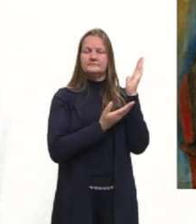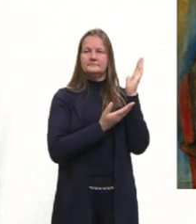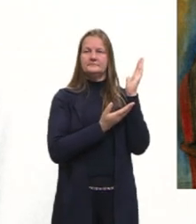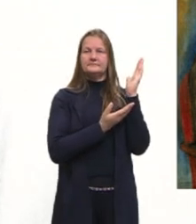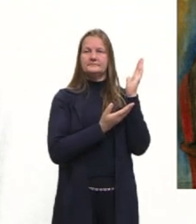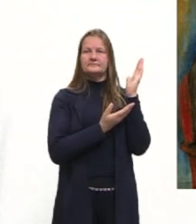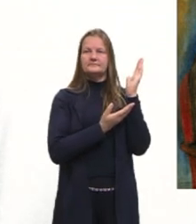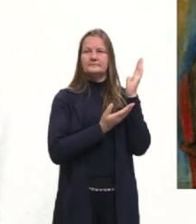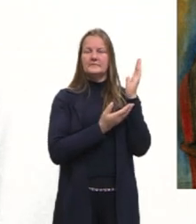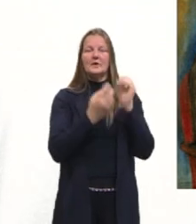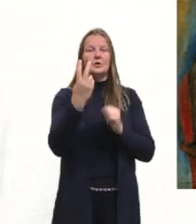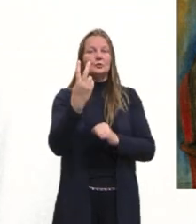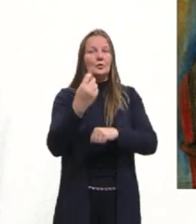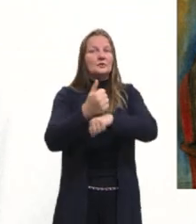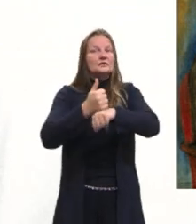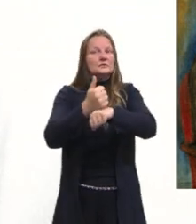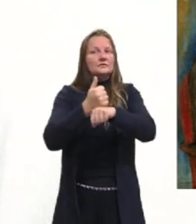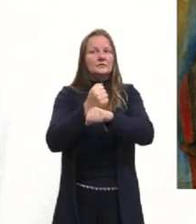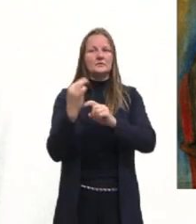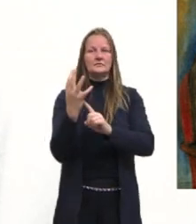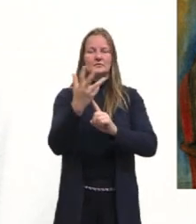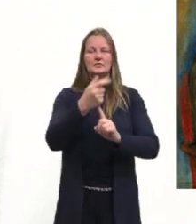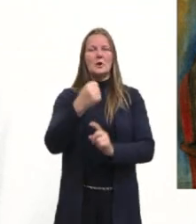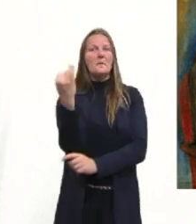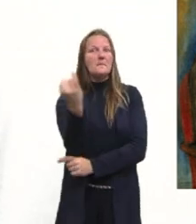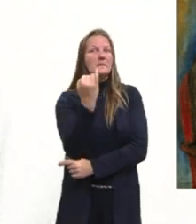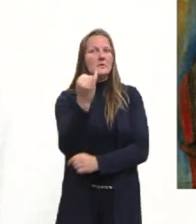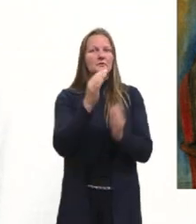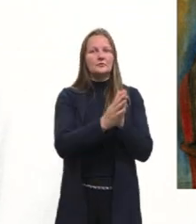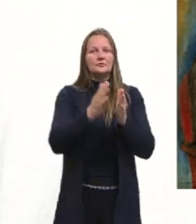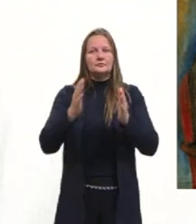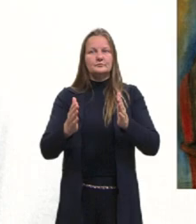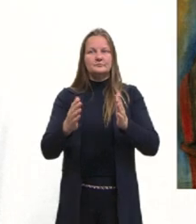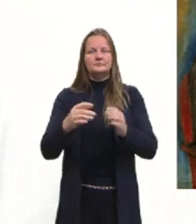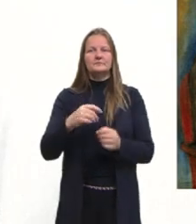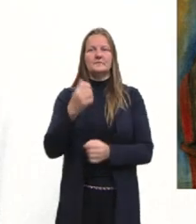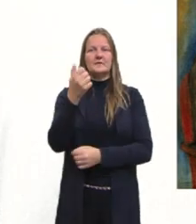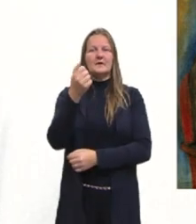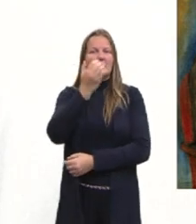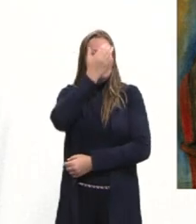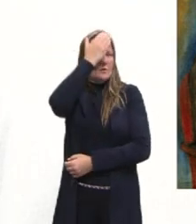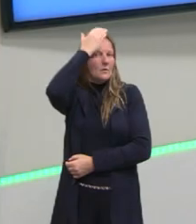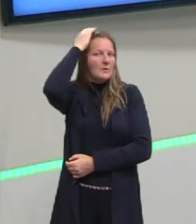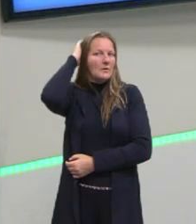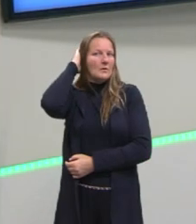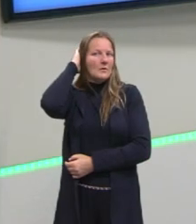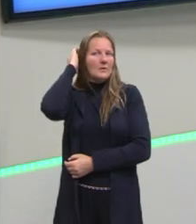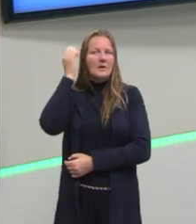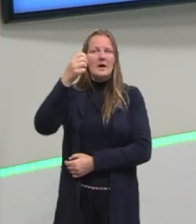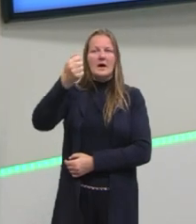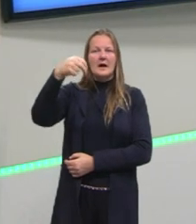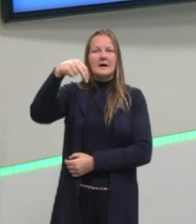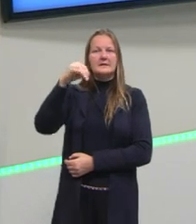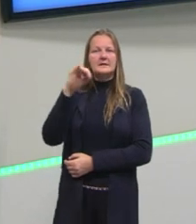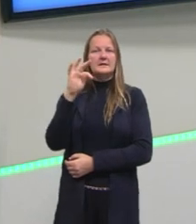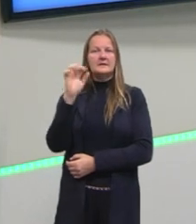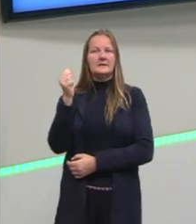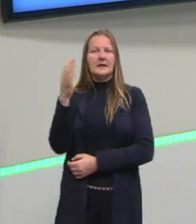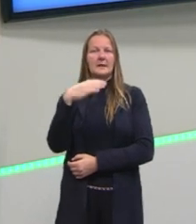Dois artistas aqui muito importantes para esse período. A Anitta Malfatti e o Di Cavalcanti.